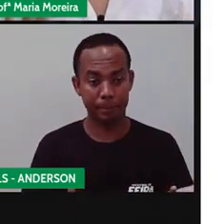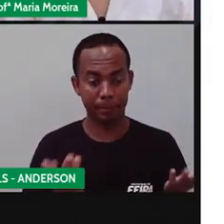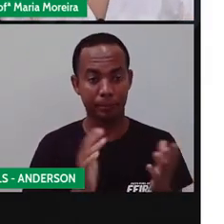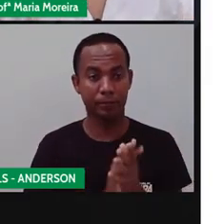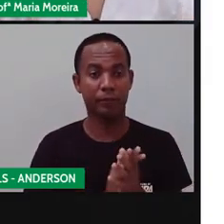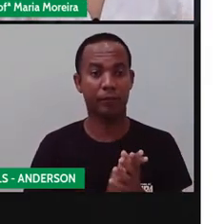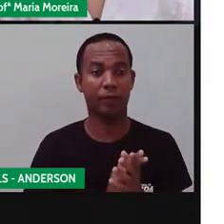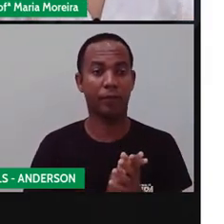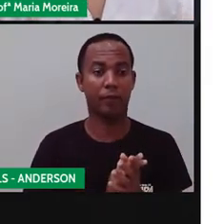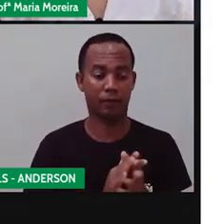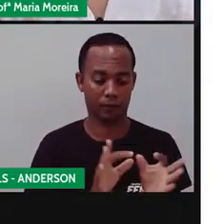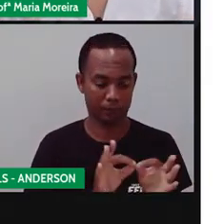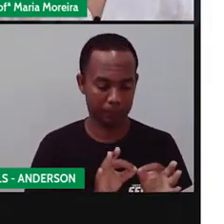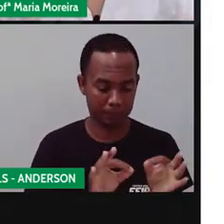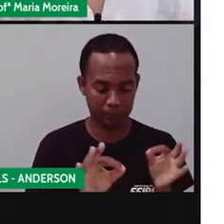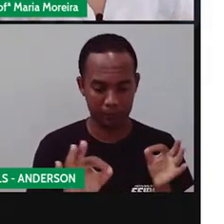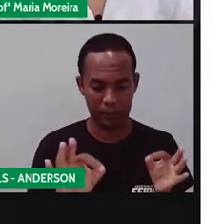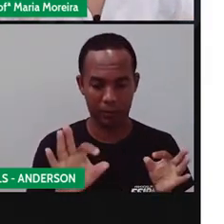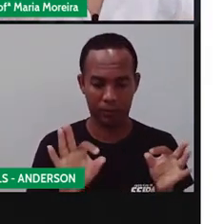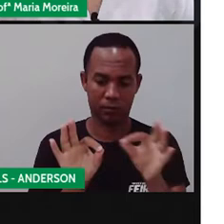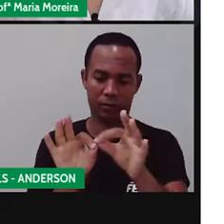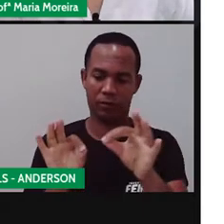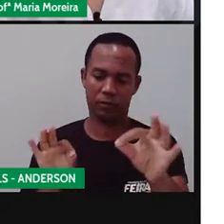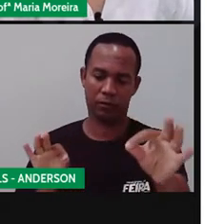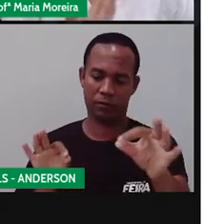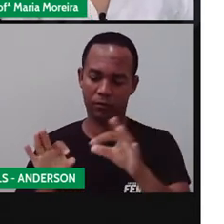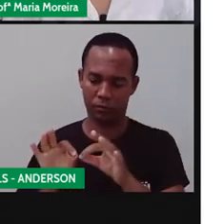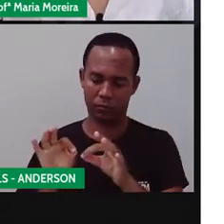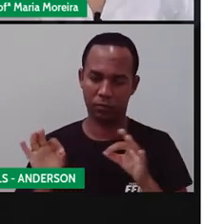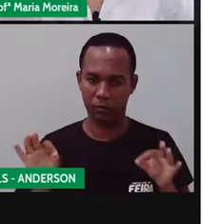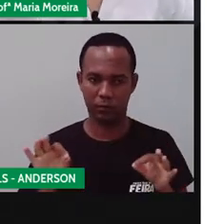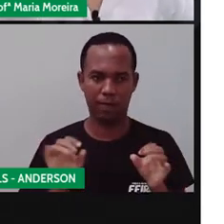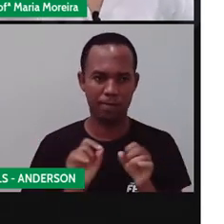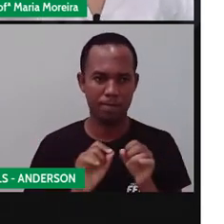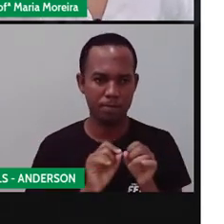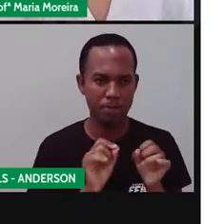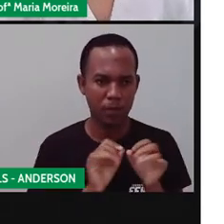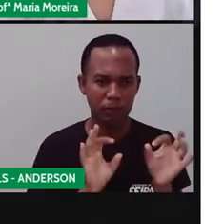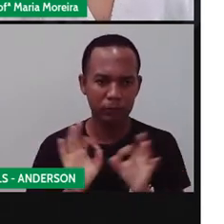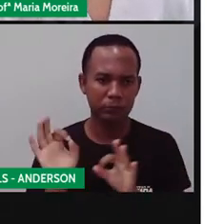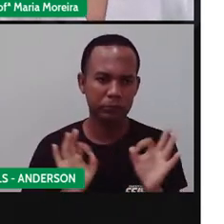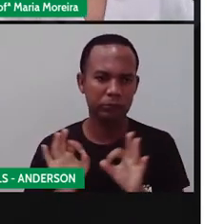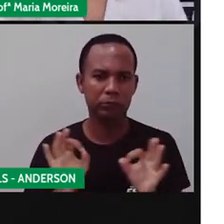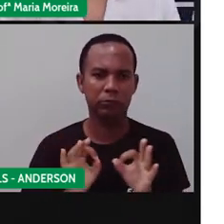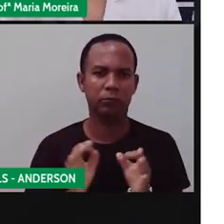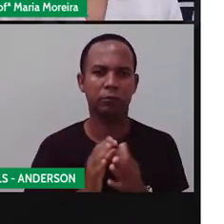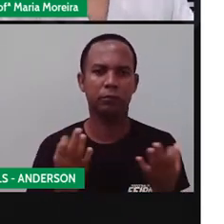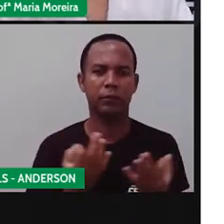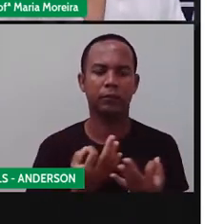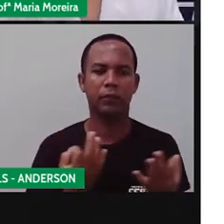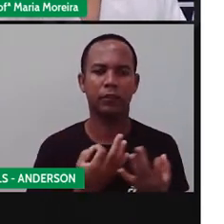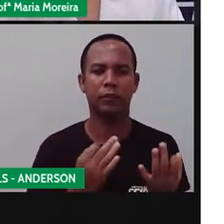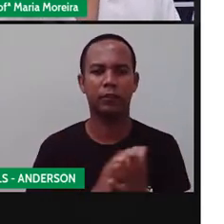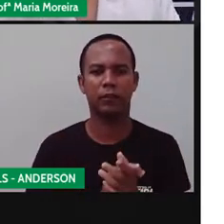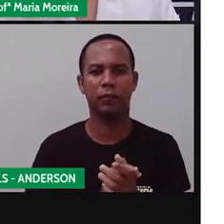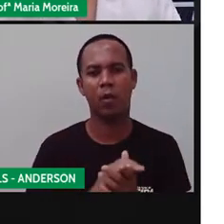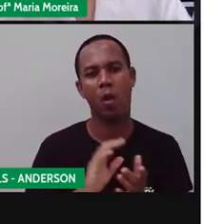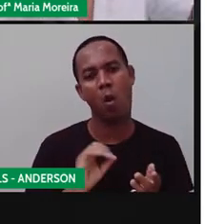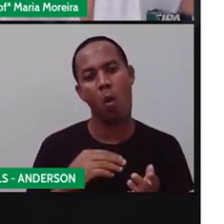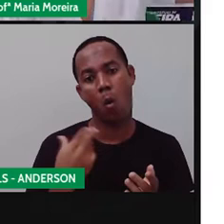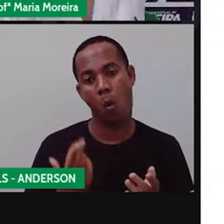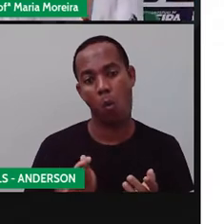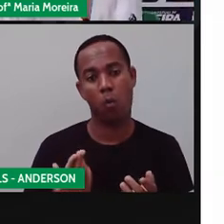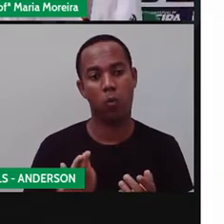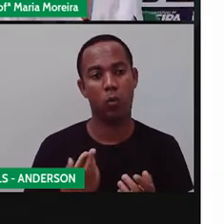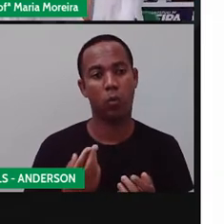essas medições já eram feitas utilizando triângulos, que era uma coisa muito mais complexa. Ou seja, uma coisa muito mais